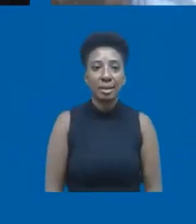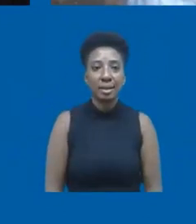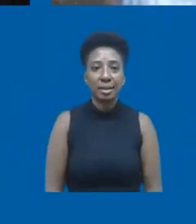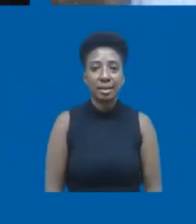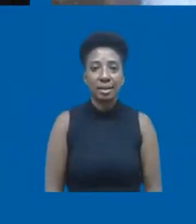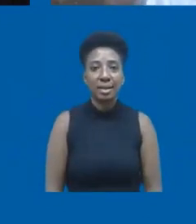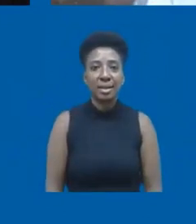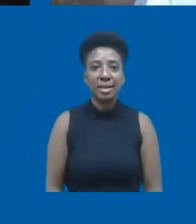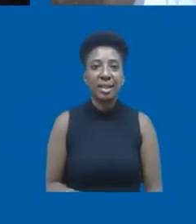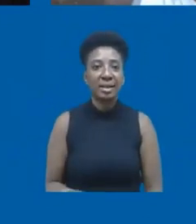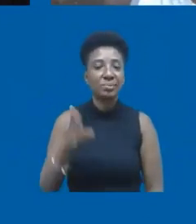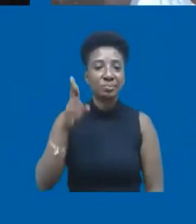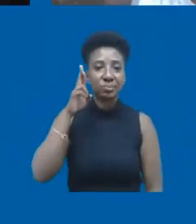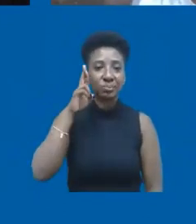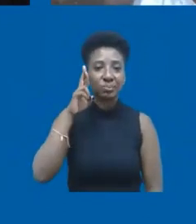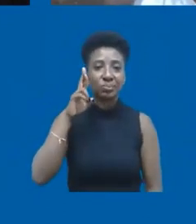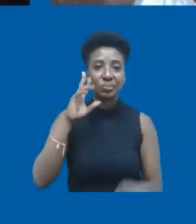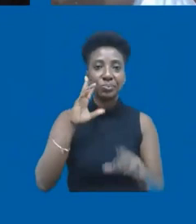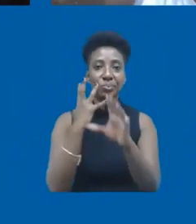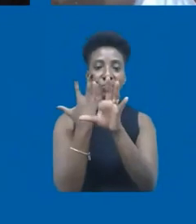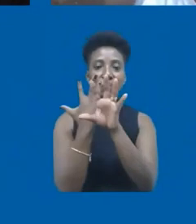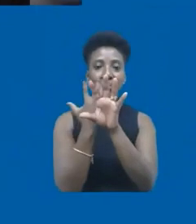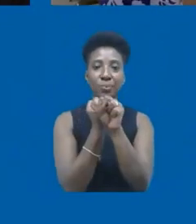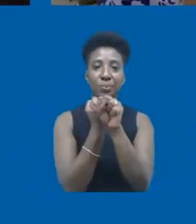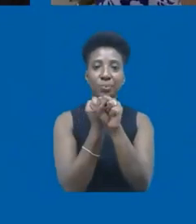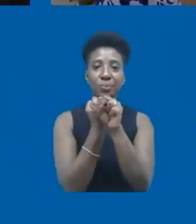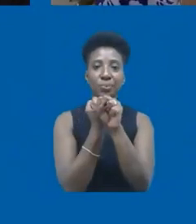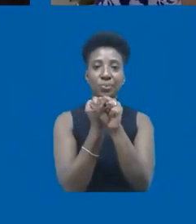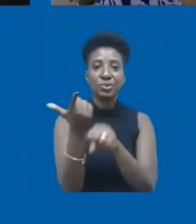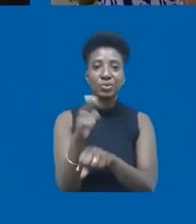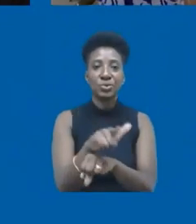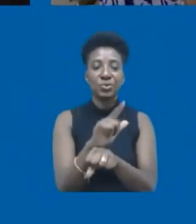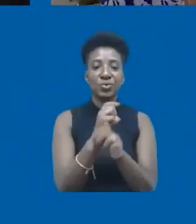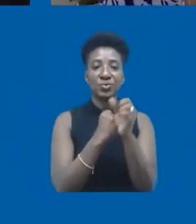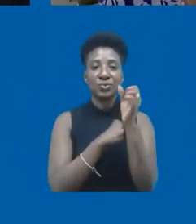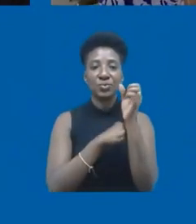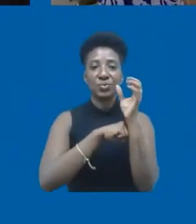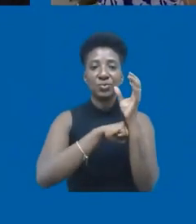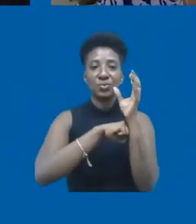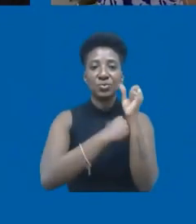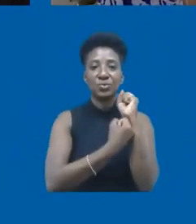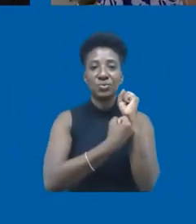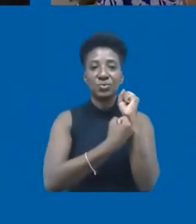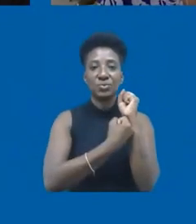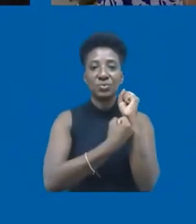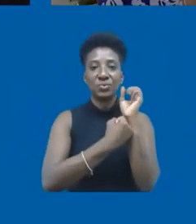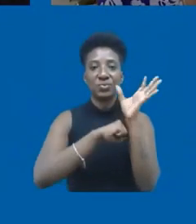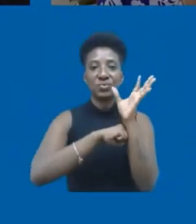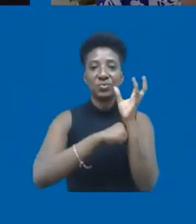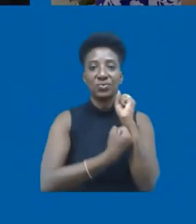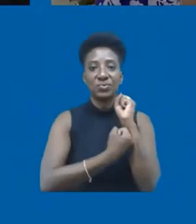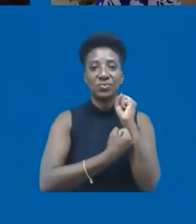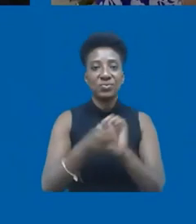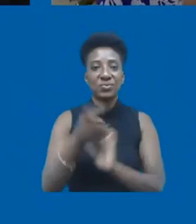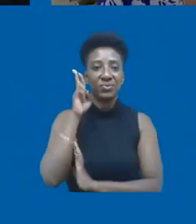Você está mudo? Está mudo, está falando, mas está sem áudio. Ele continua falando sem áudio. Renê, seu